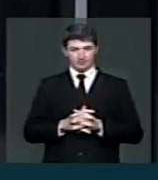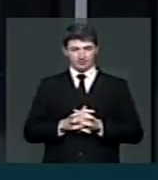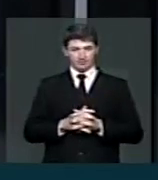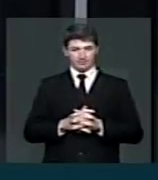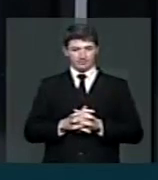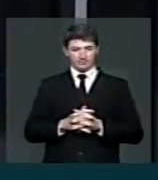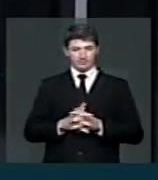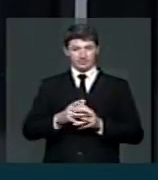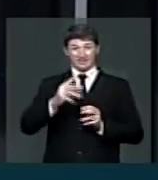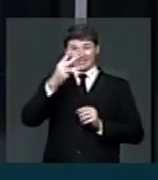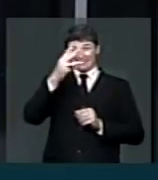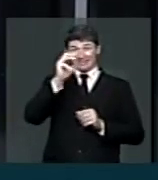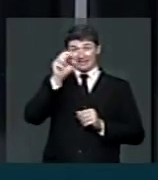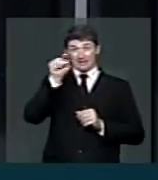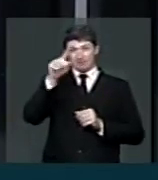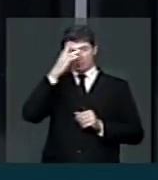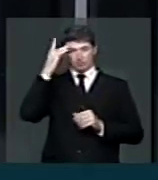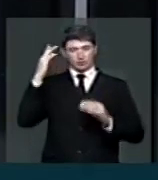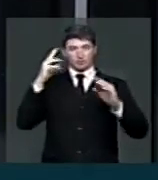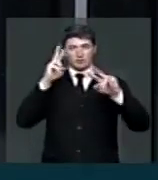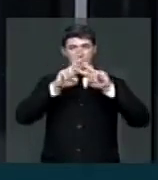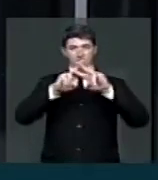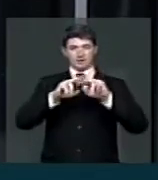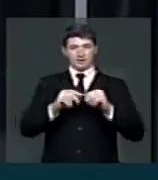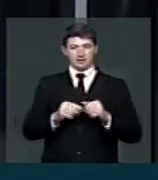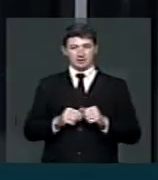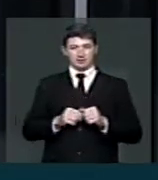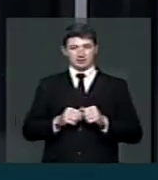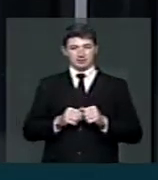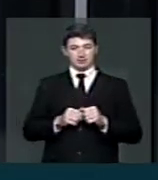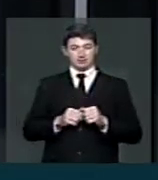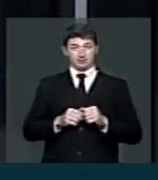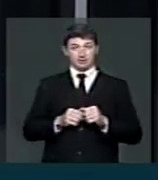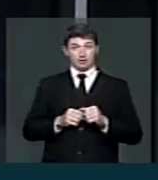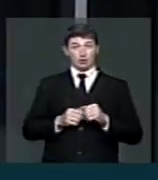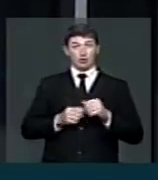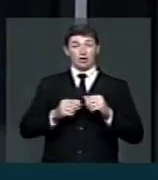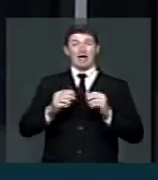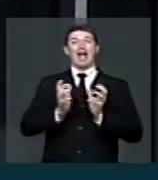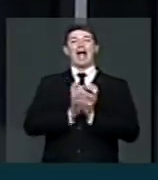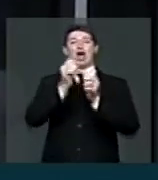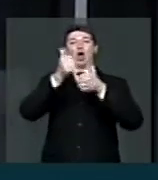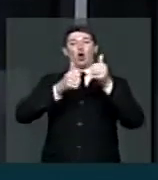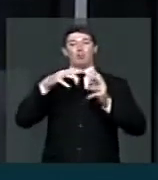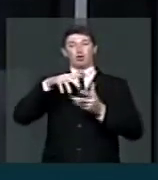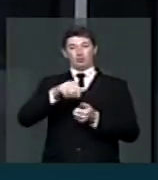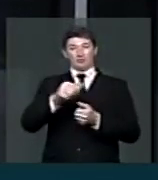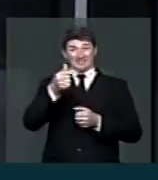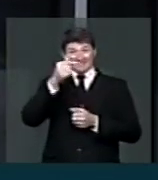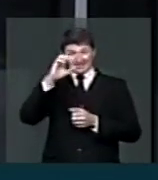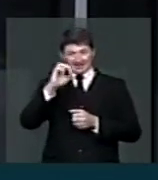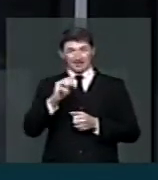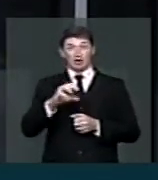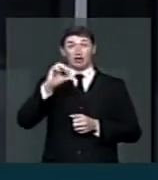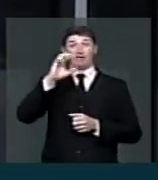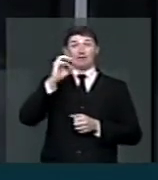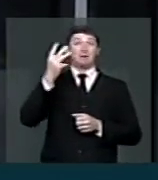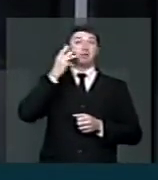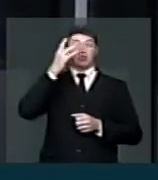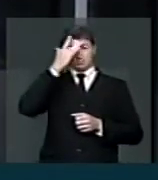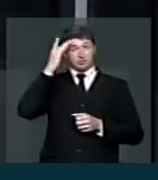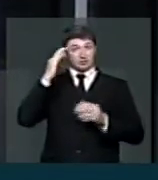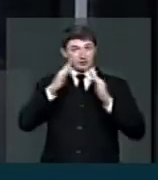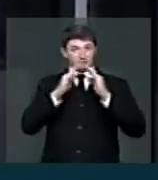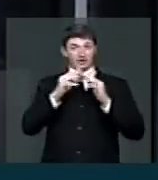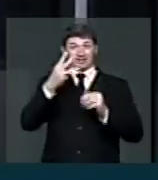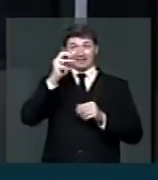30 mil presos. Na Copa de 70, o Brasil tinha 90 milhões de habitantes e